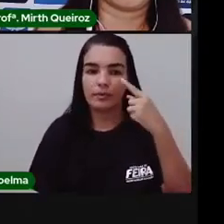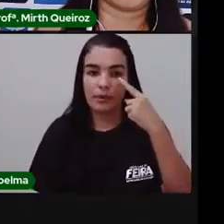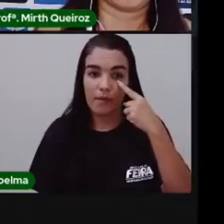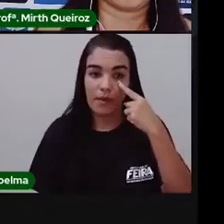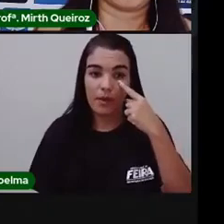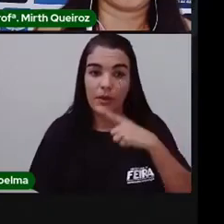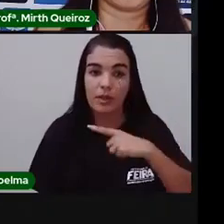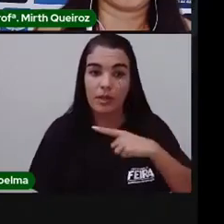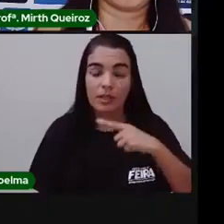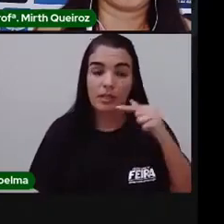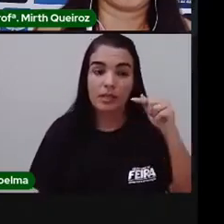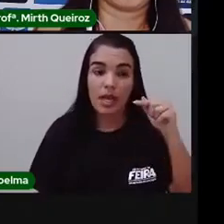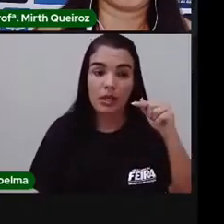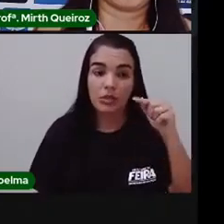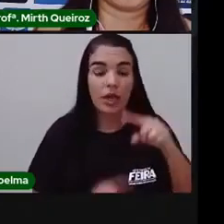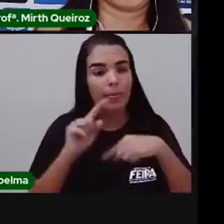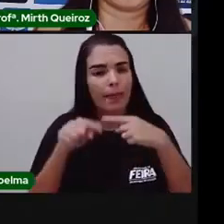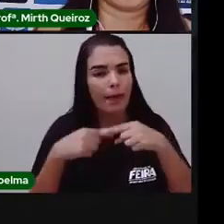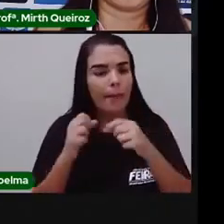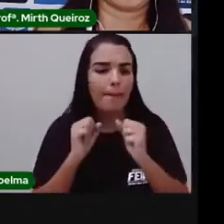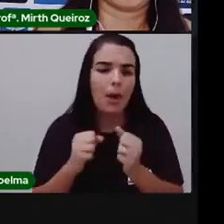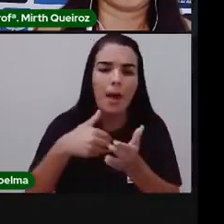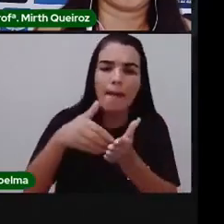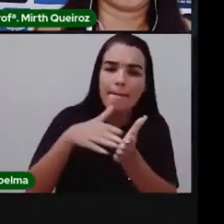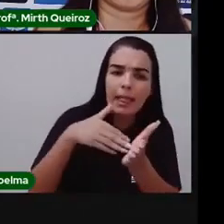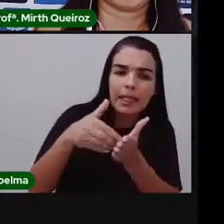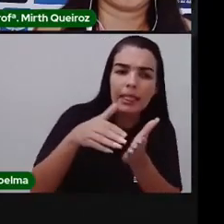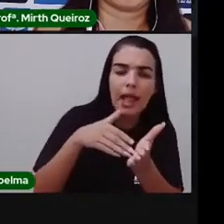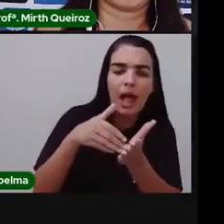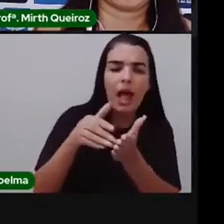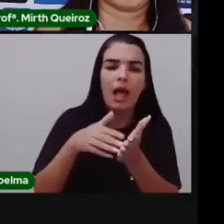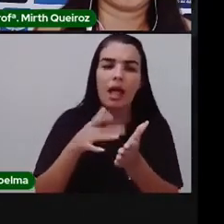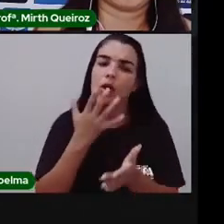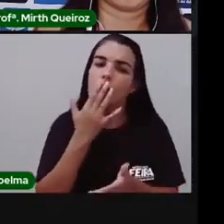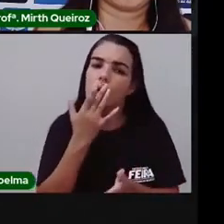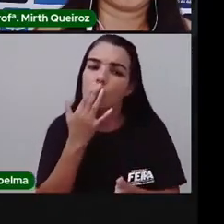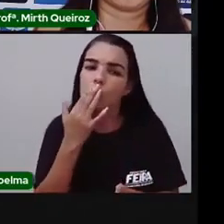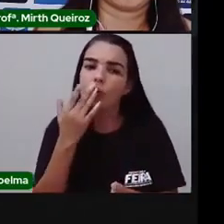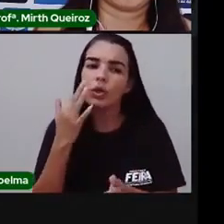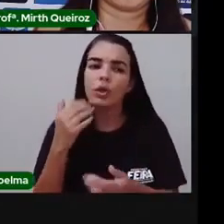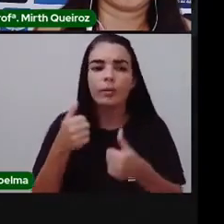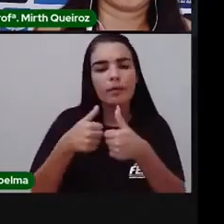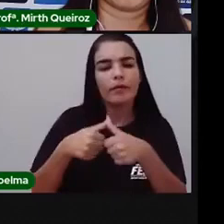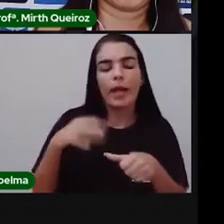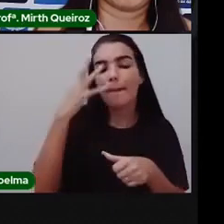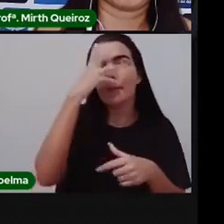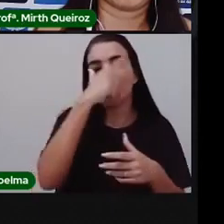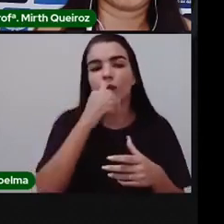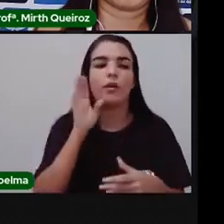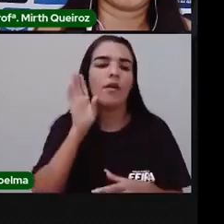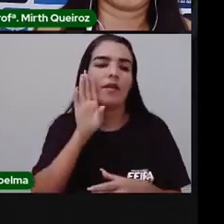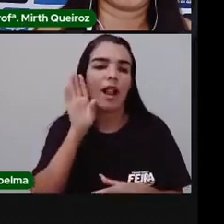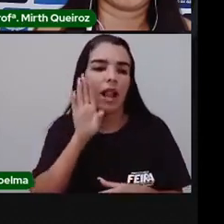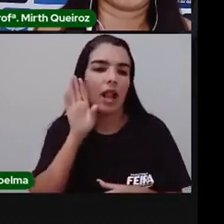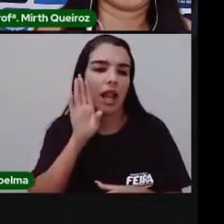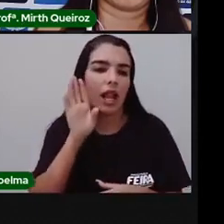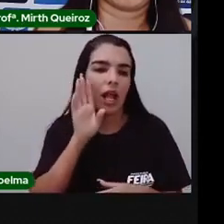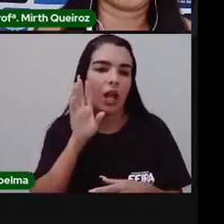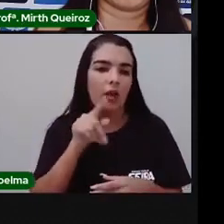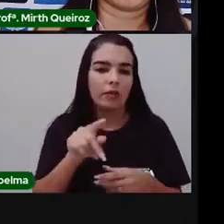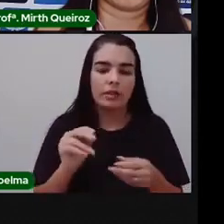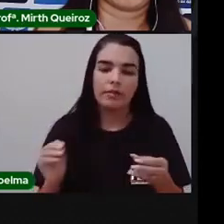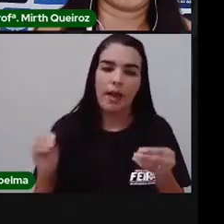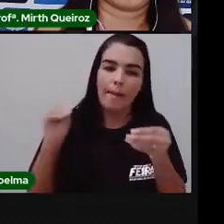Depois, vocês podem pintar. Para poder diferenciar uma peça da outra. E ficar mais bonito, mais legal. As coisas que vocês podem